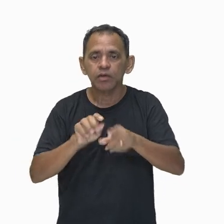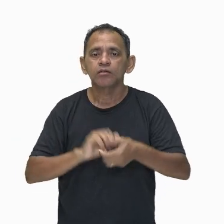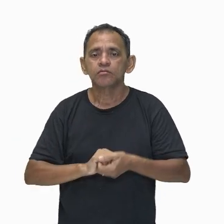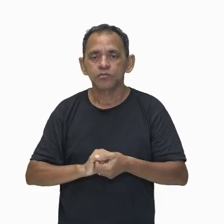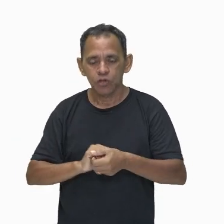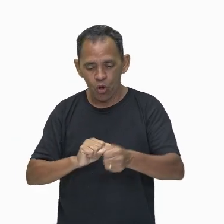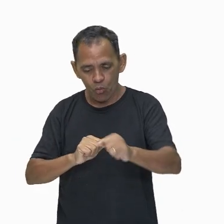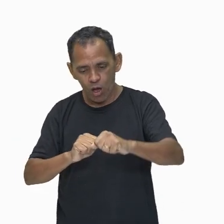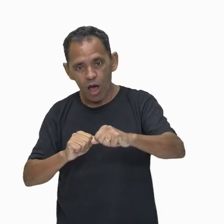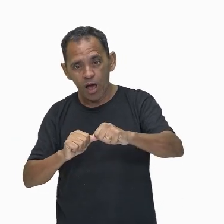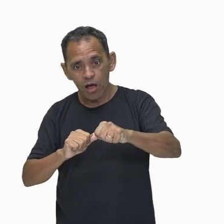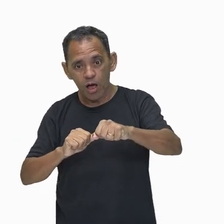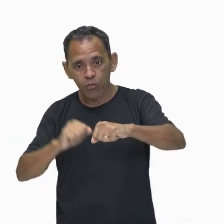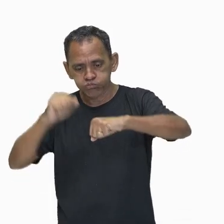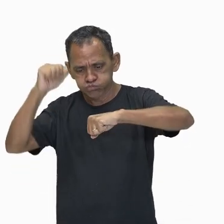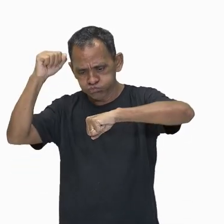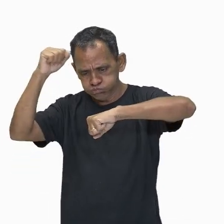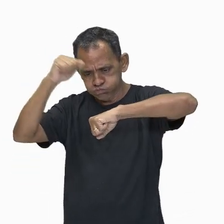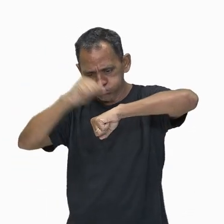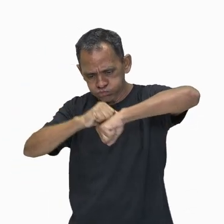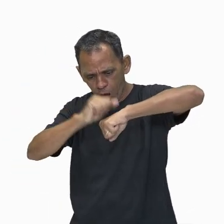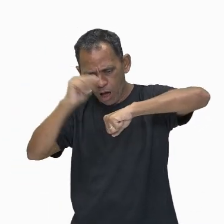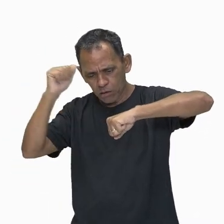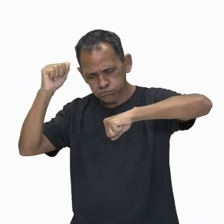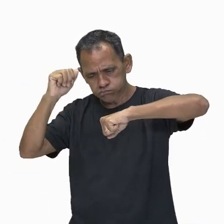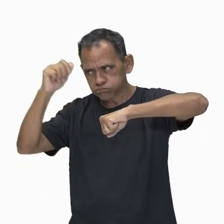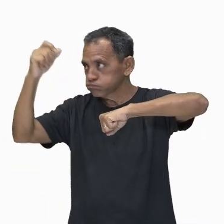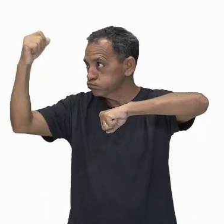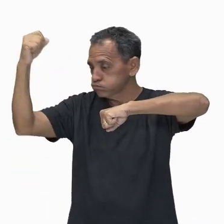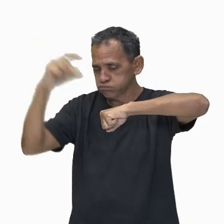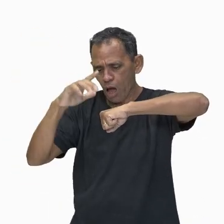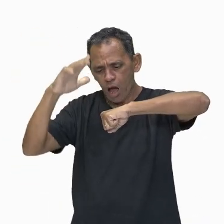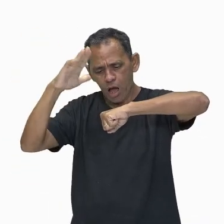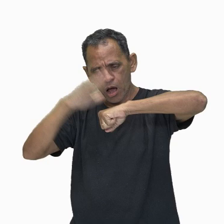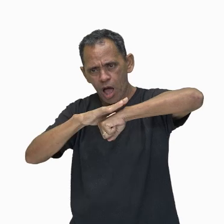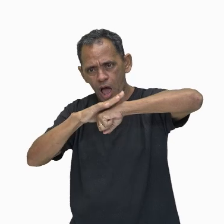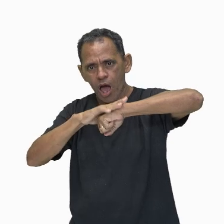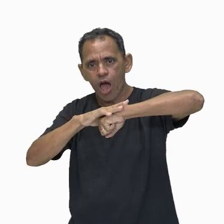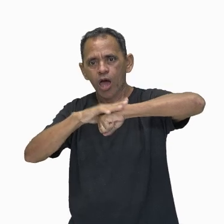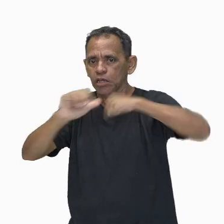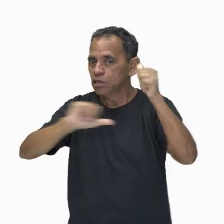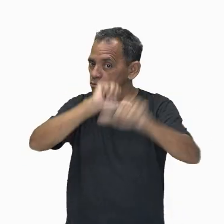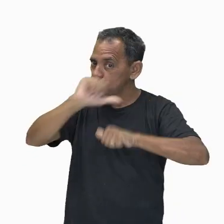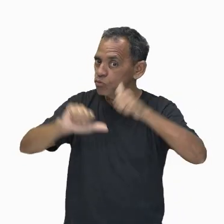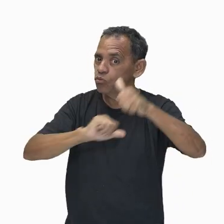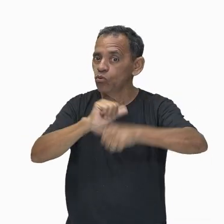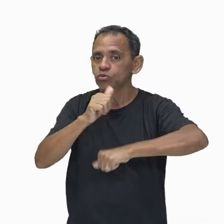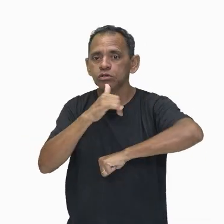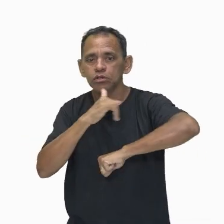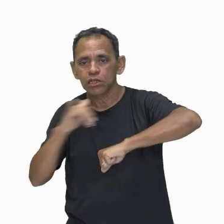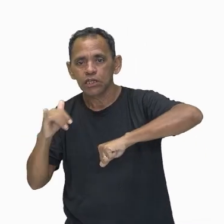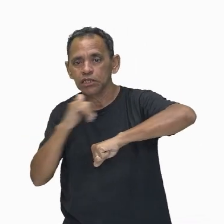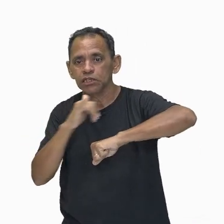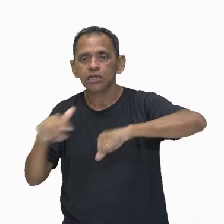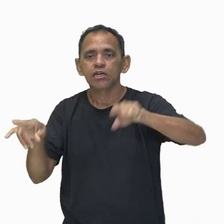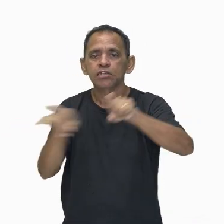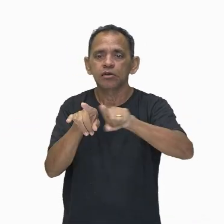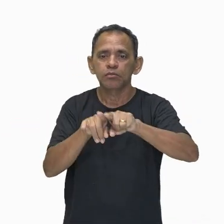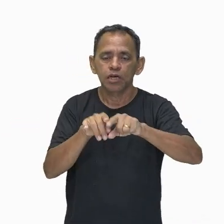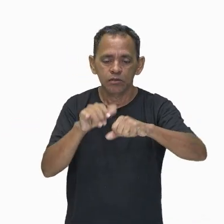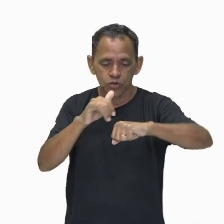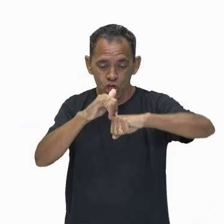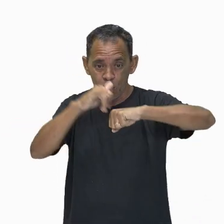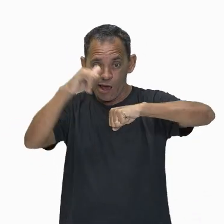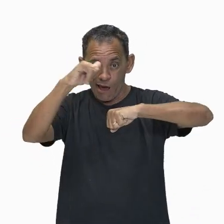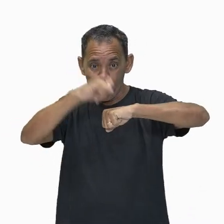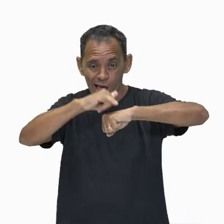energia elétrica. Assim como, esse sol vai mandar essa energia para a casa e vai esquentar